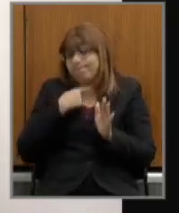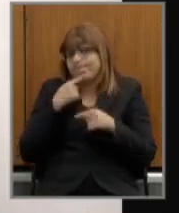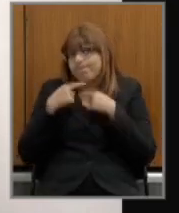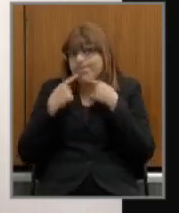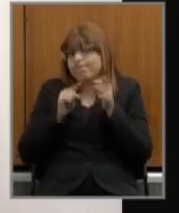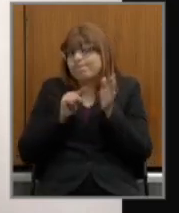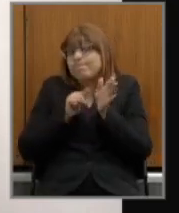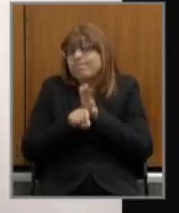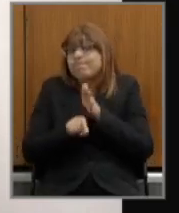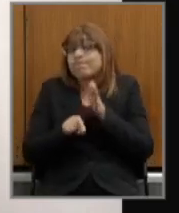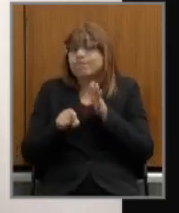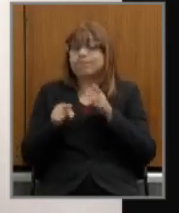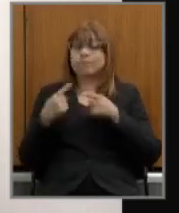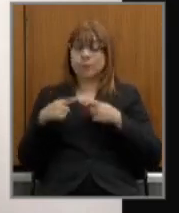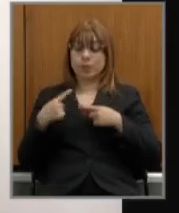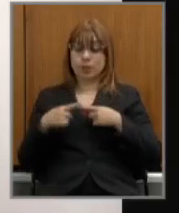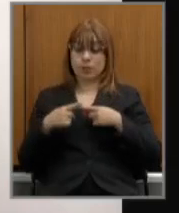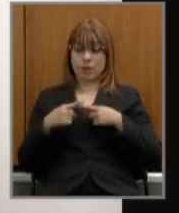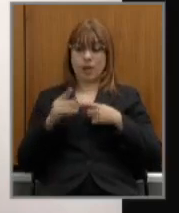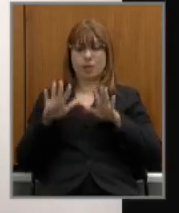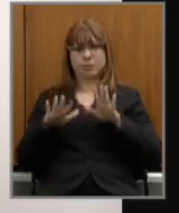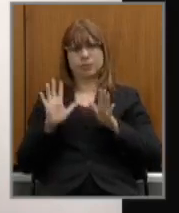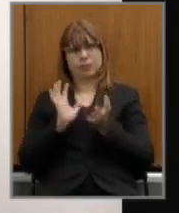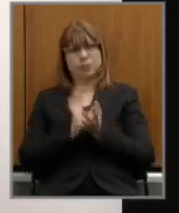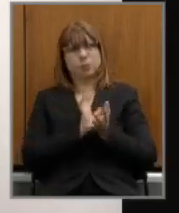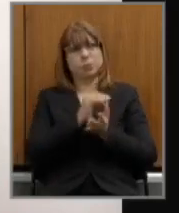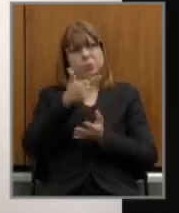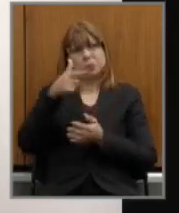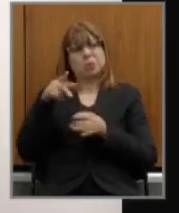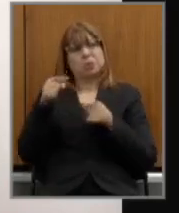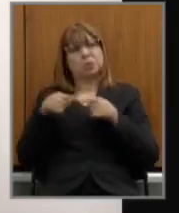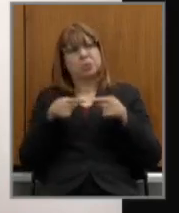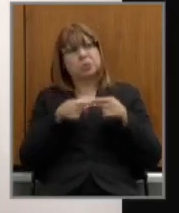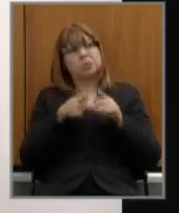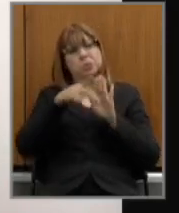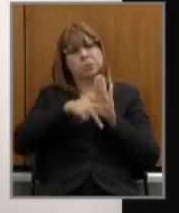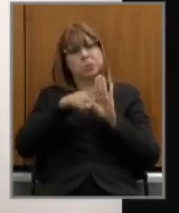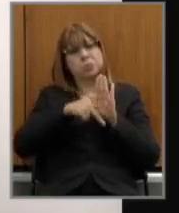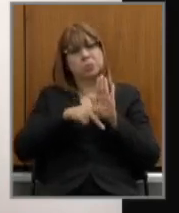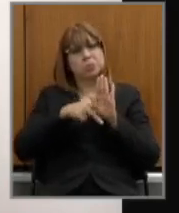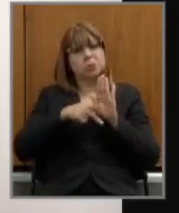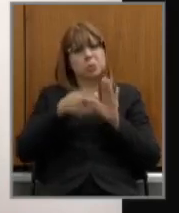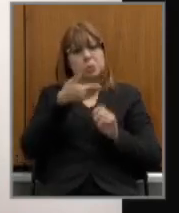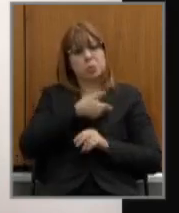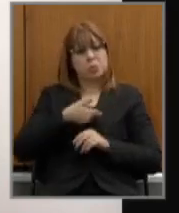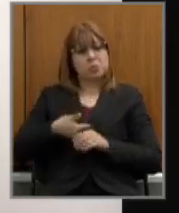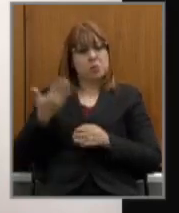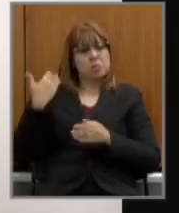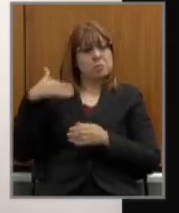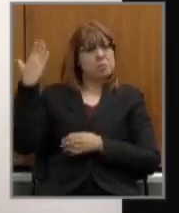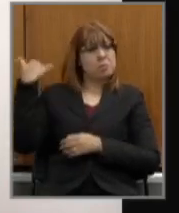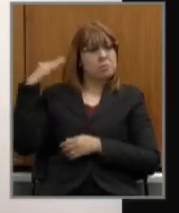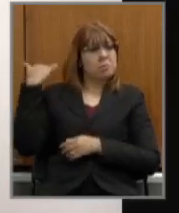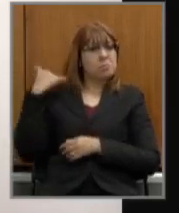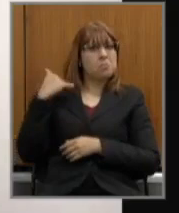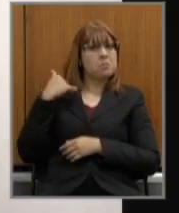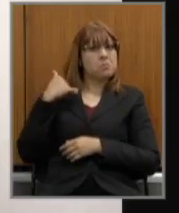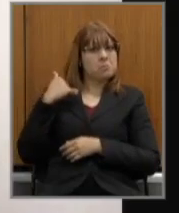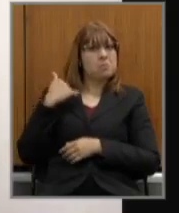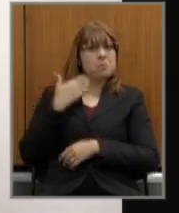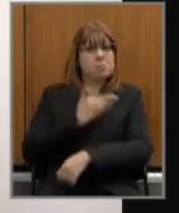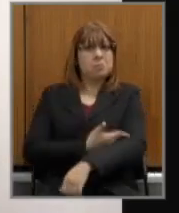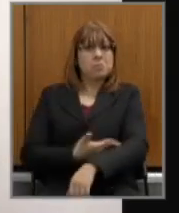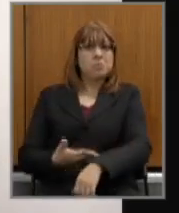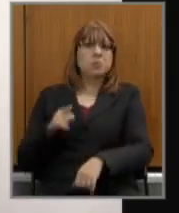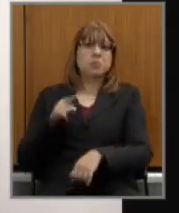em outras situações de outros projetos em outros governos isso era uma prática envolver ter